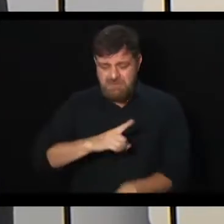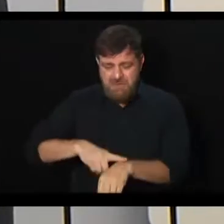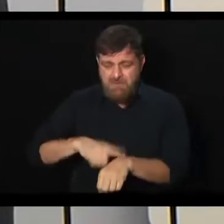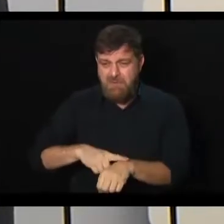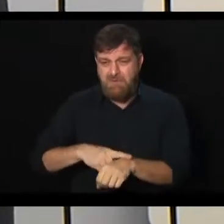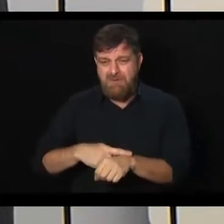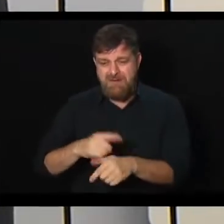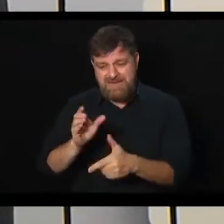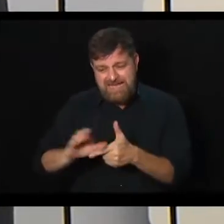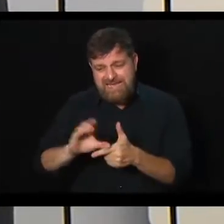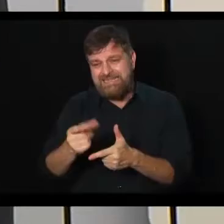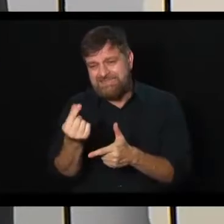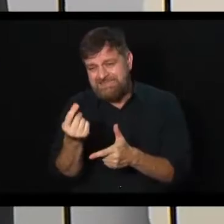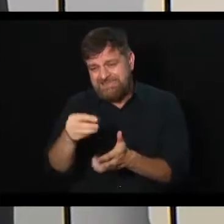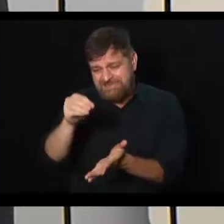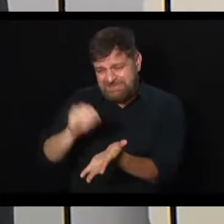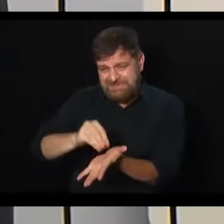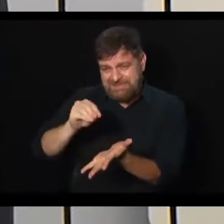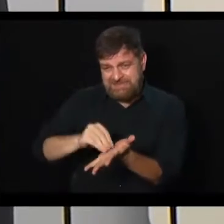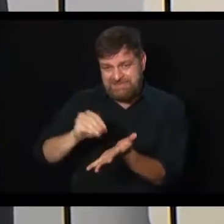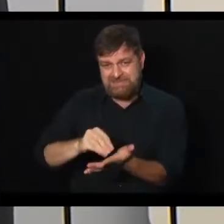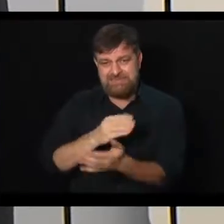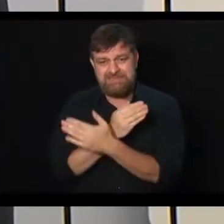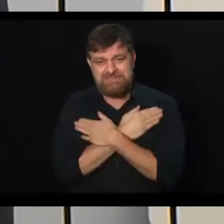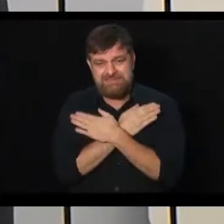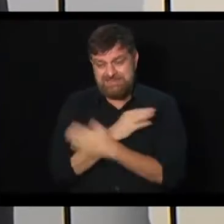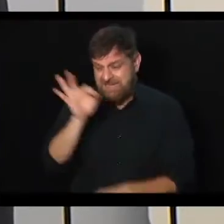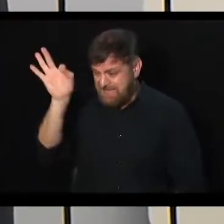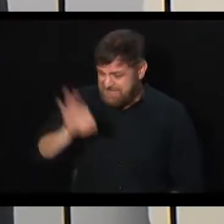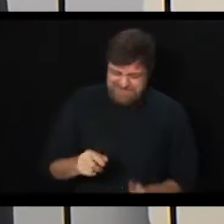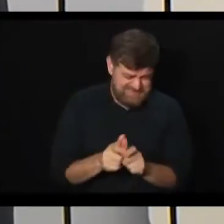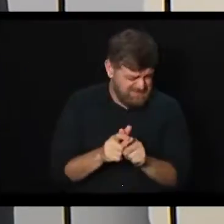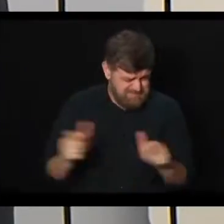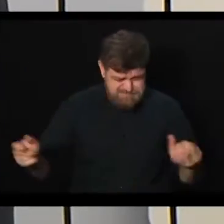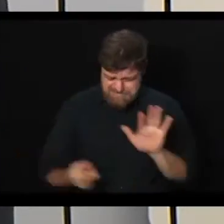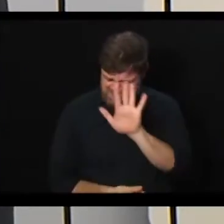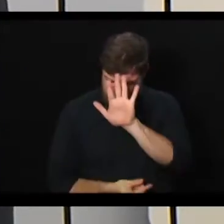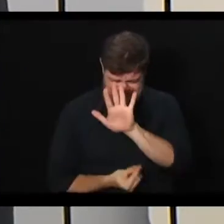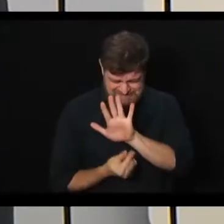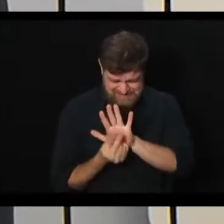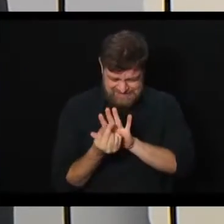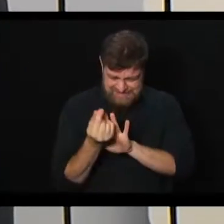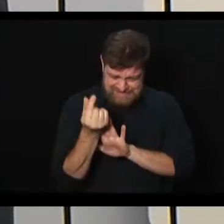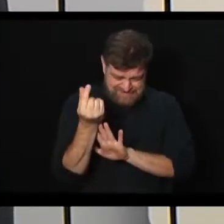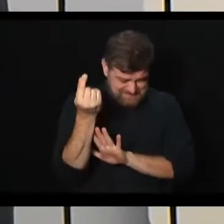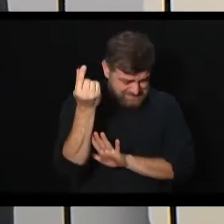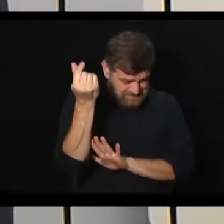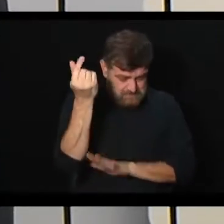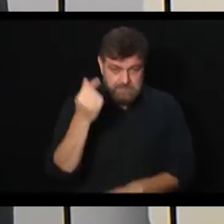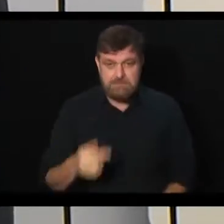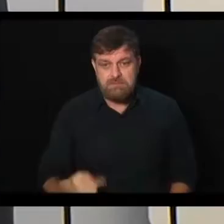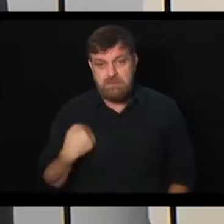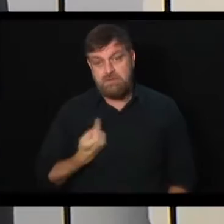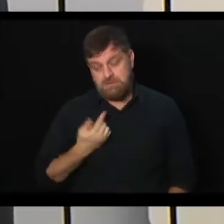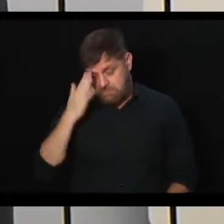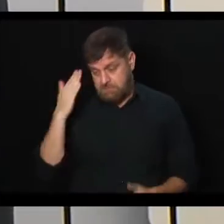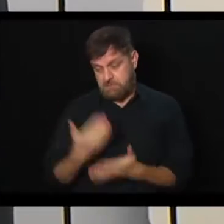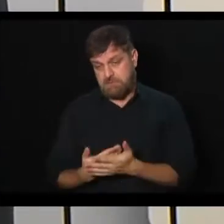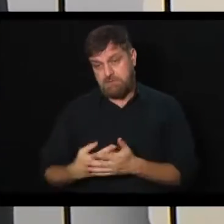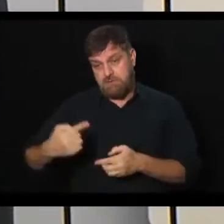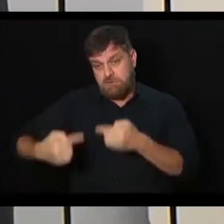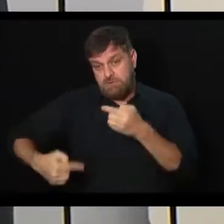se agrava a cada dia, com índice de desemprego altíssimo, inflação altíssima. Então, eu acredito que a gente precisa discutir.